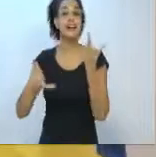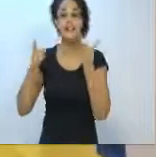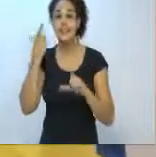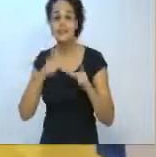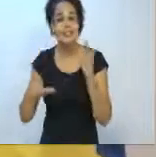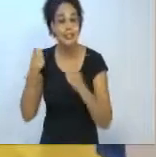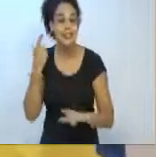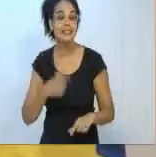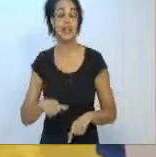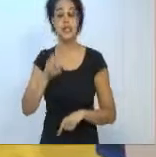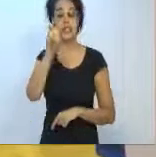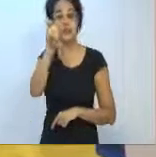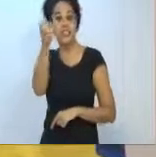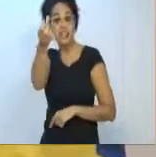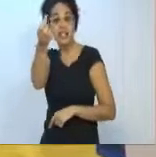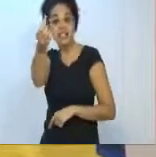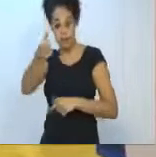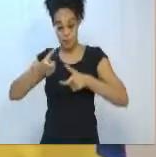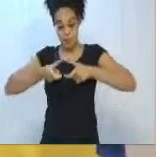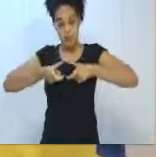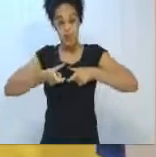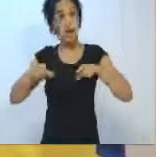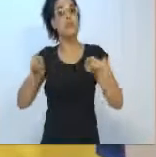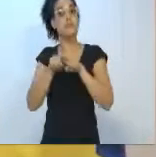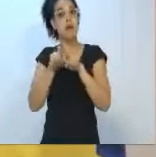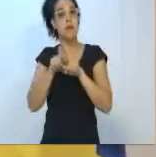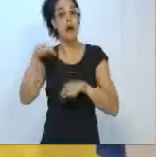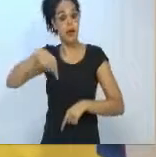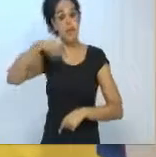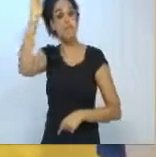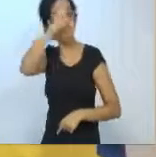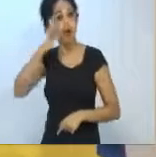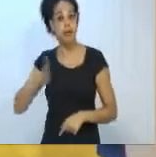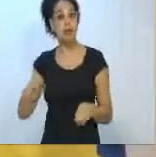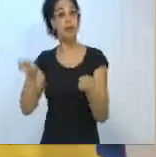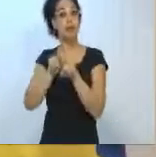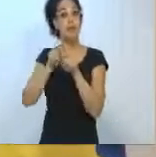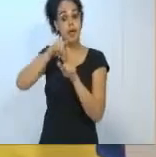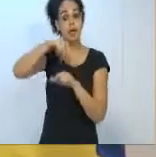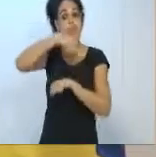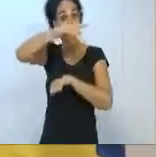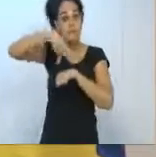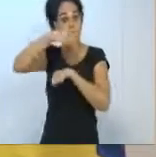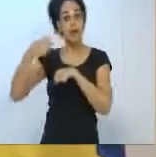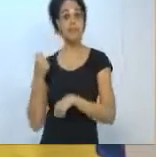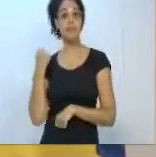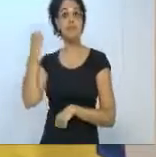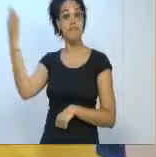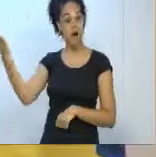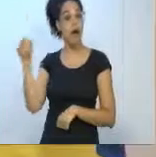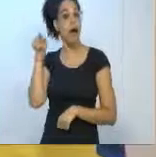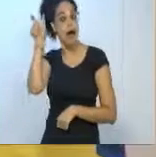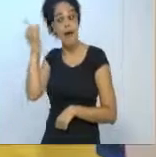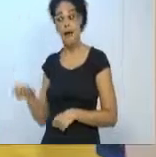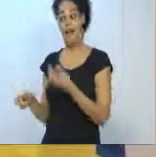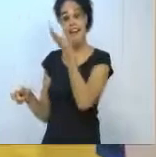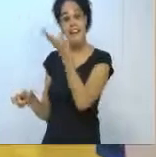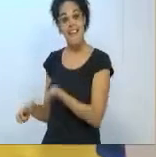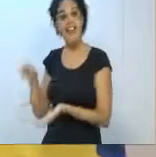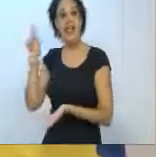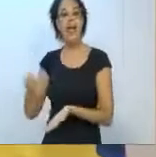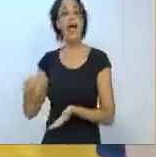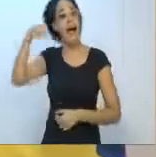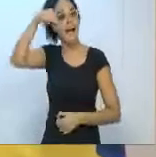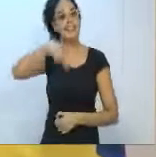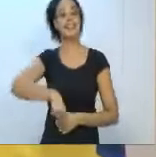medalhas em concurso nacional e internacional. Isso tudo aqui da cidade de Blumenau. Não teria como nós,